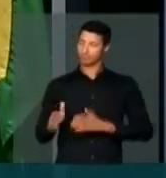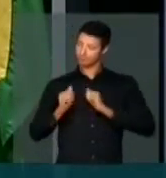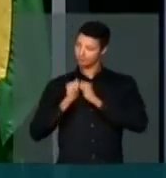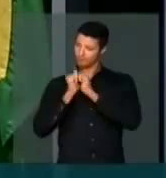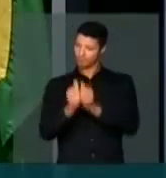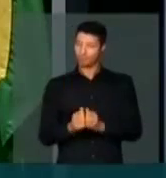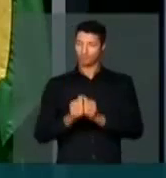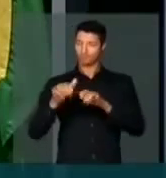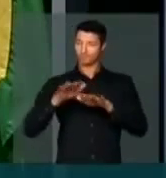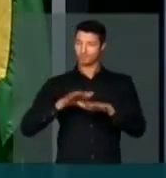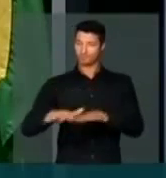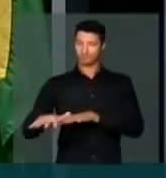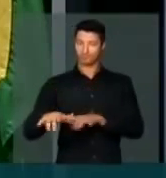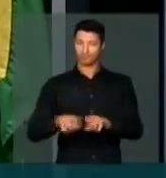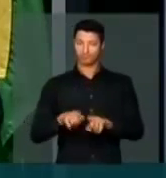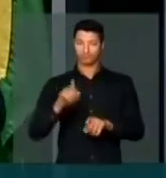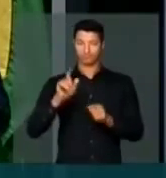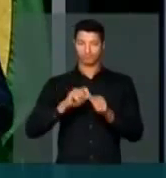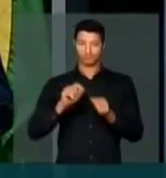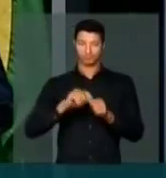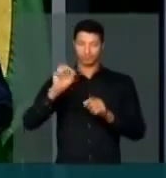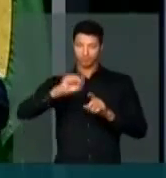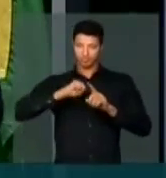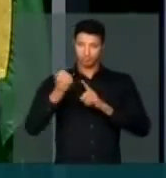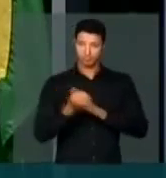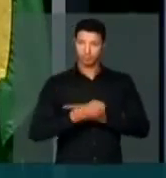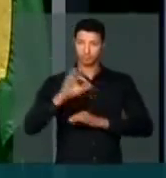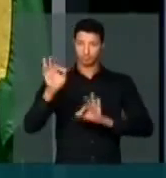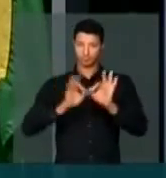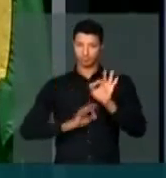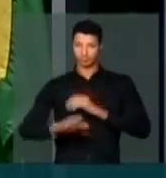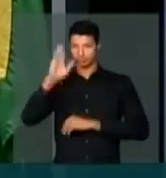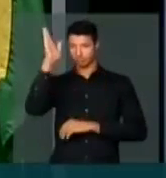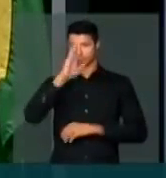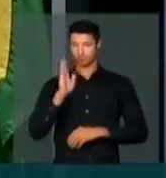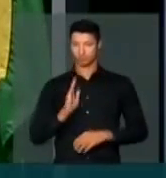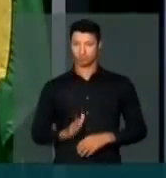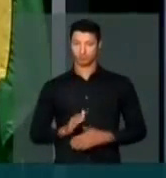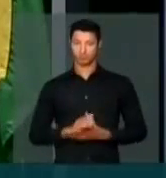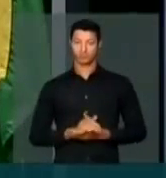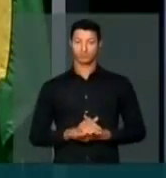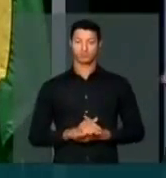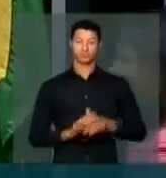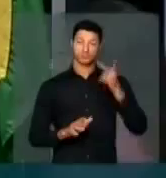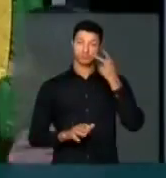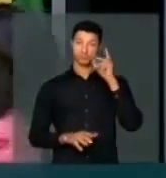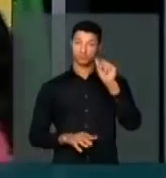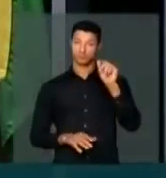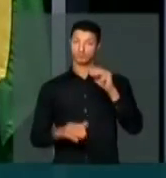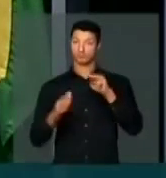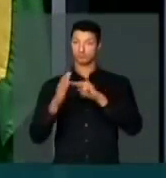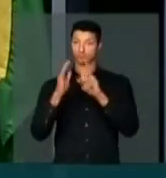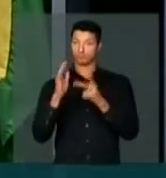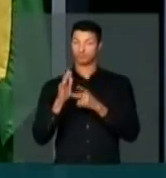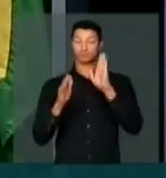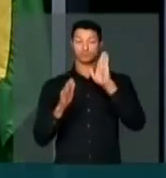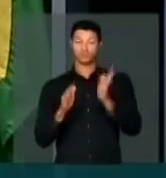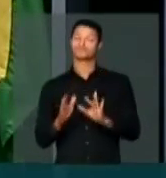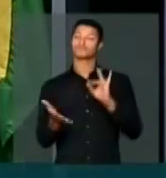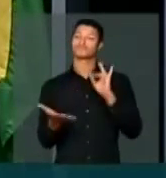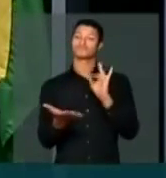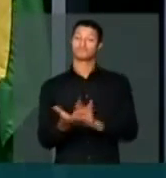acompanhar os movimentos que se fez da sociedade organizada no Brasil para que essa medida fosse,